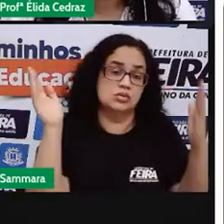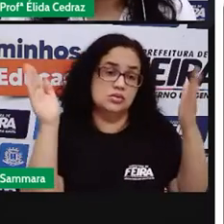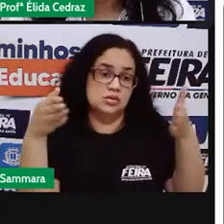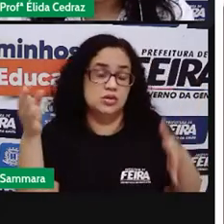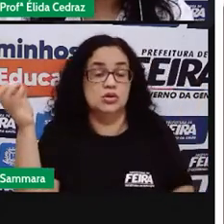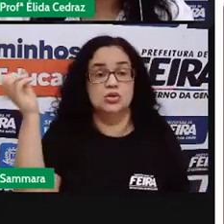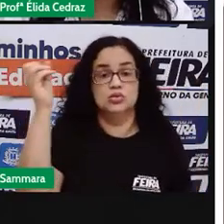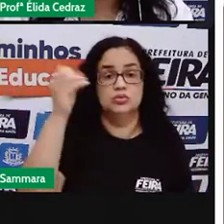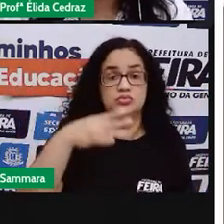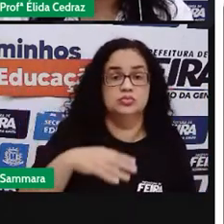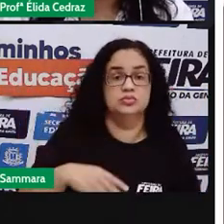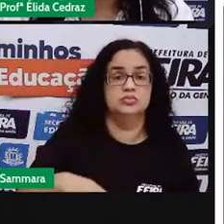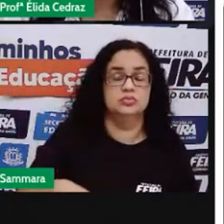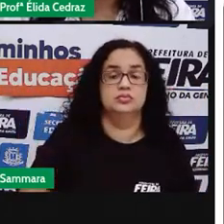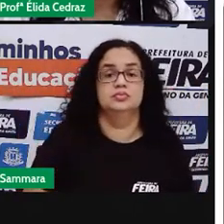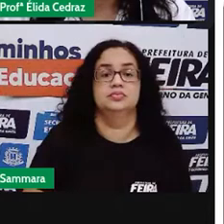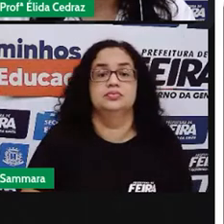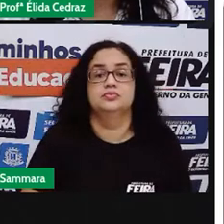atuais.